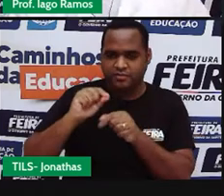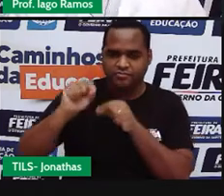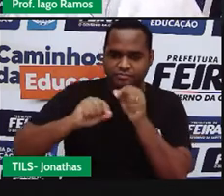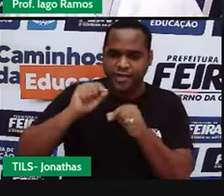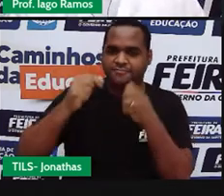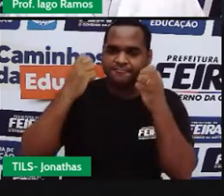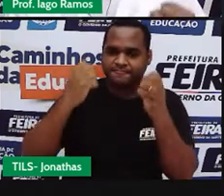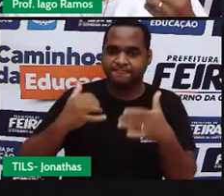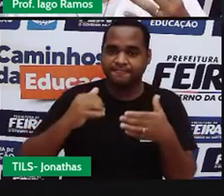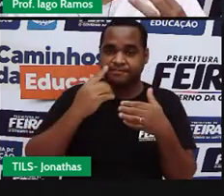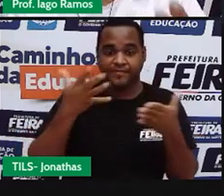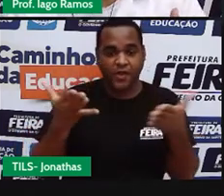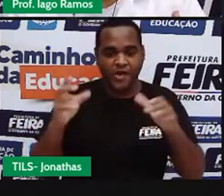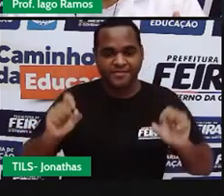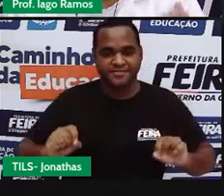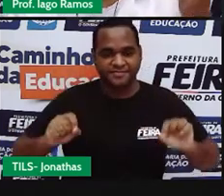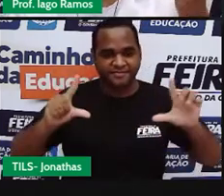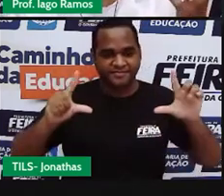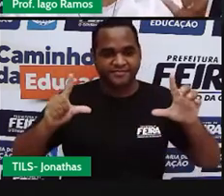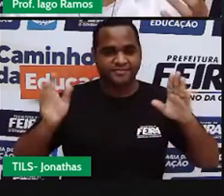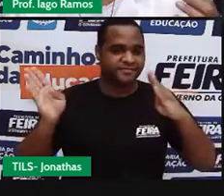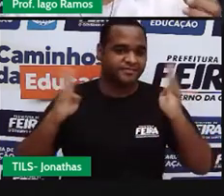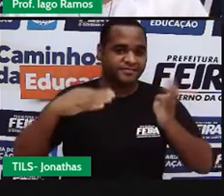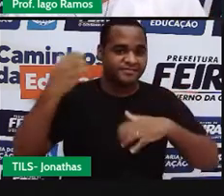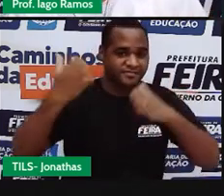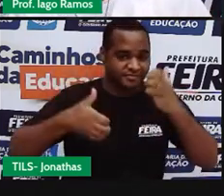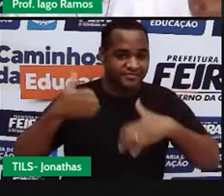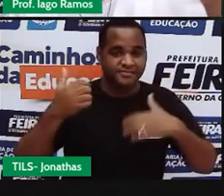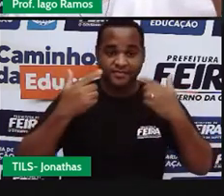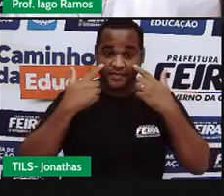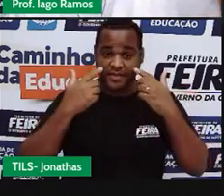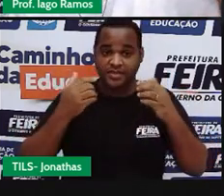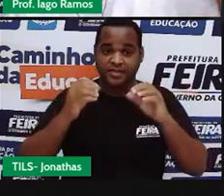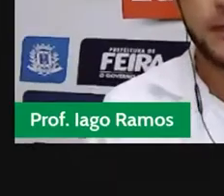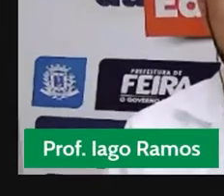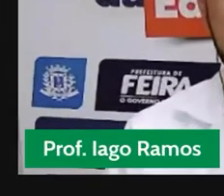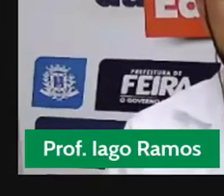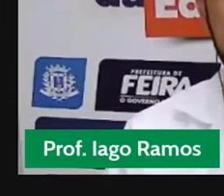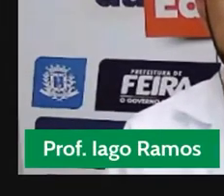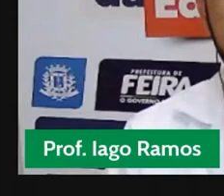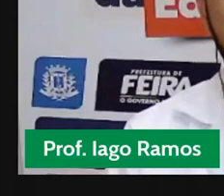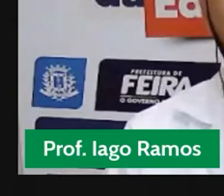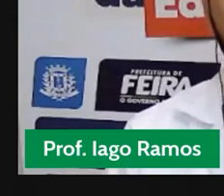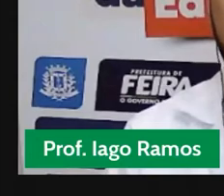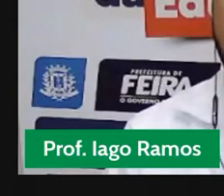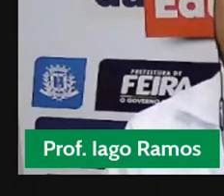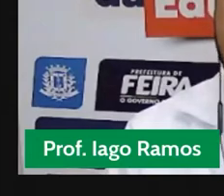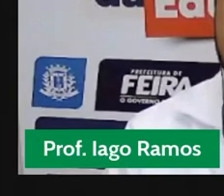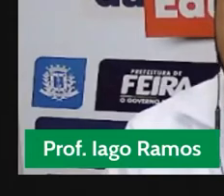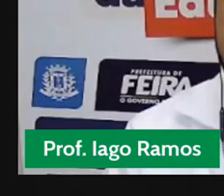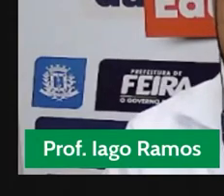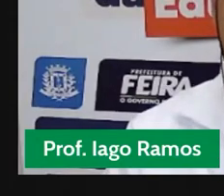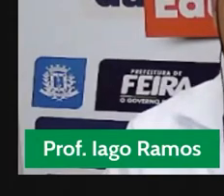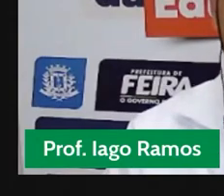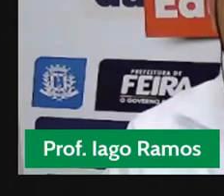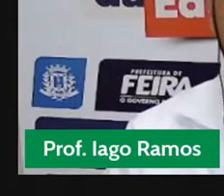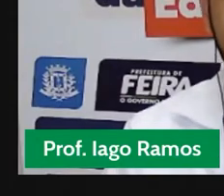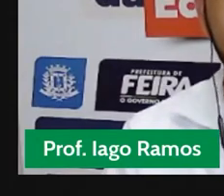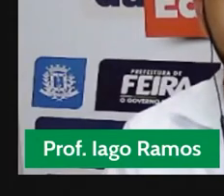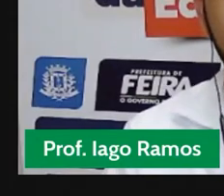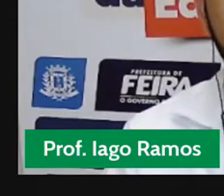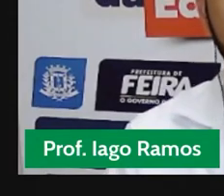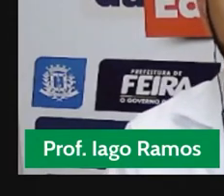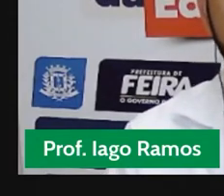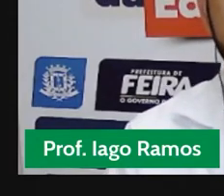para o nosso quadro, a nossa lousa digital. Num passe de mágica, essa some, né?